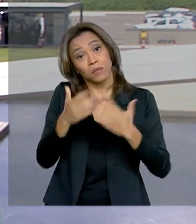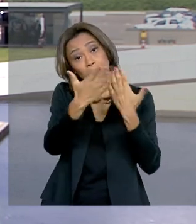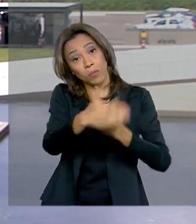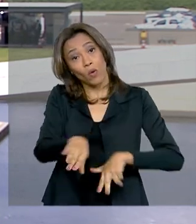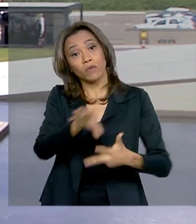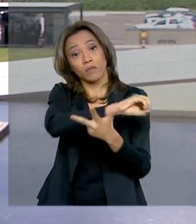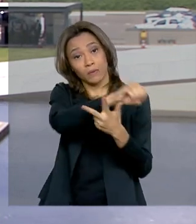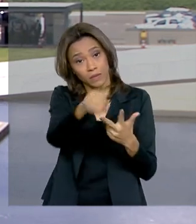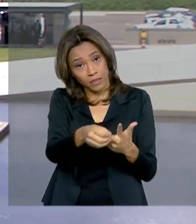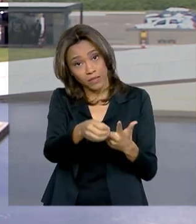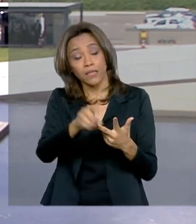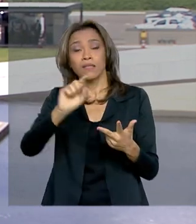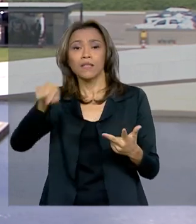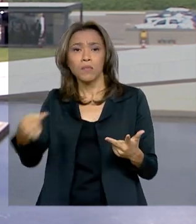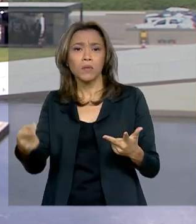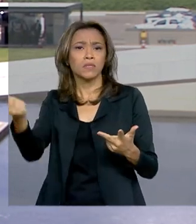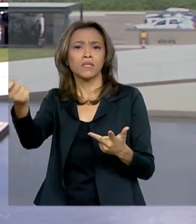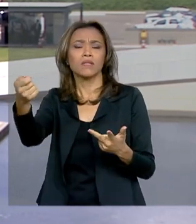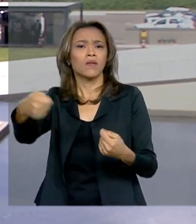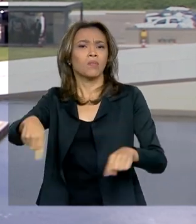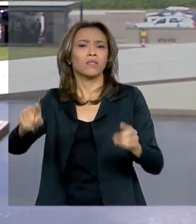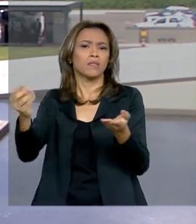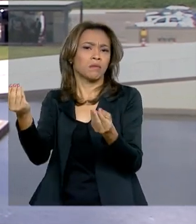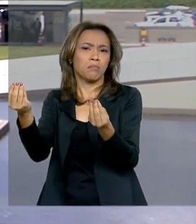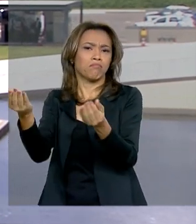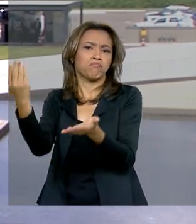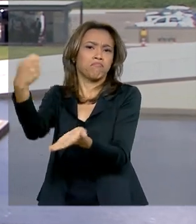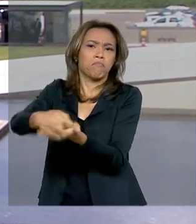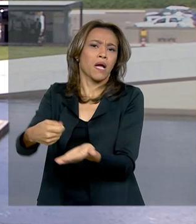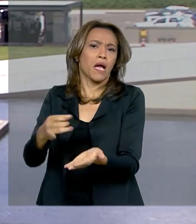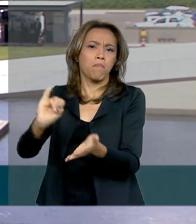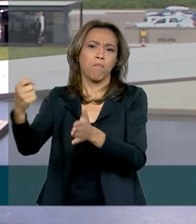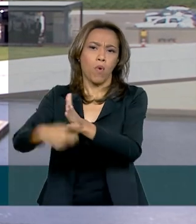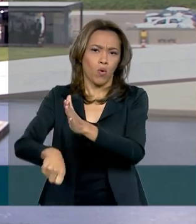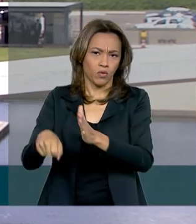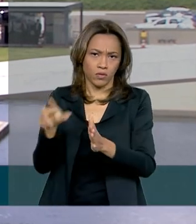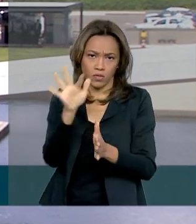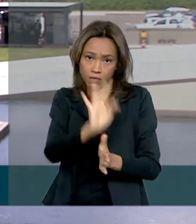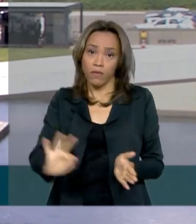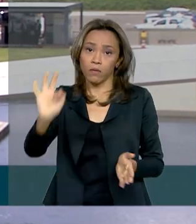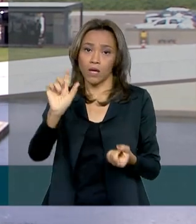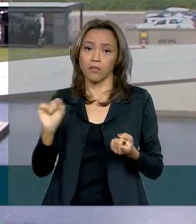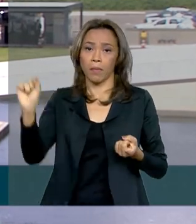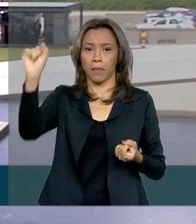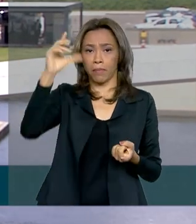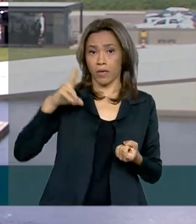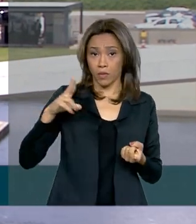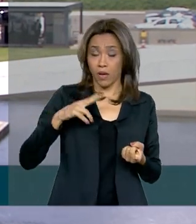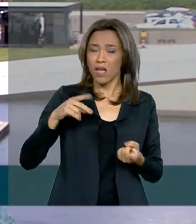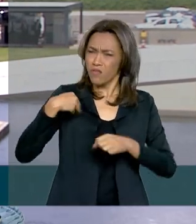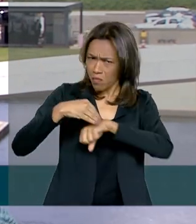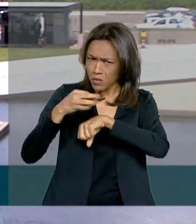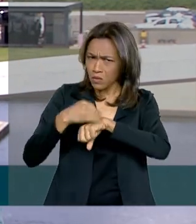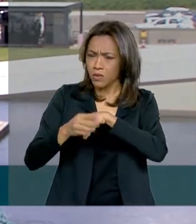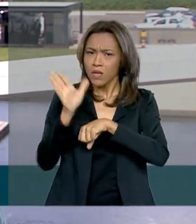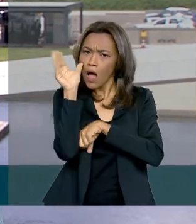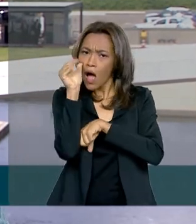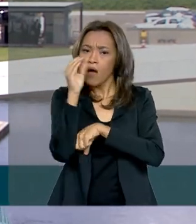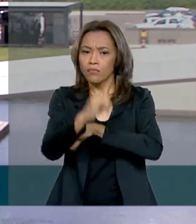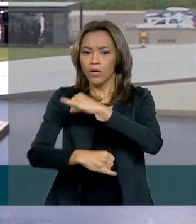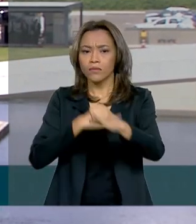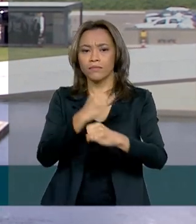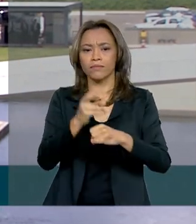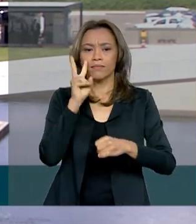instituições serão isentas do pagamento de impostos. As informações também estão no site do ProUni, que é o prouni